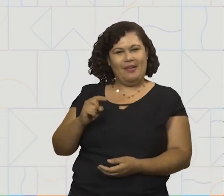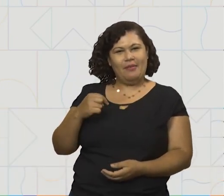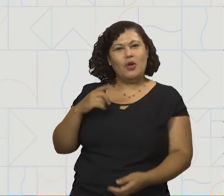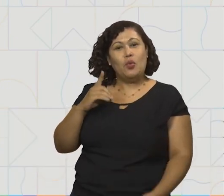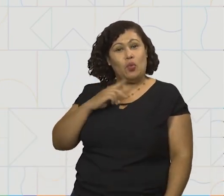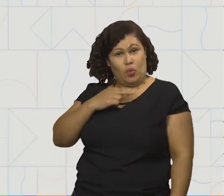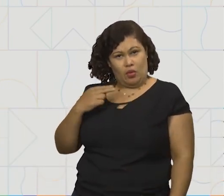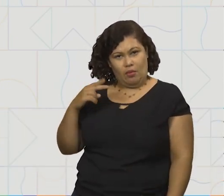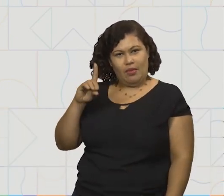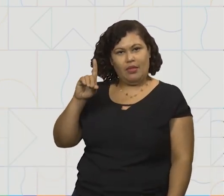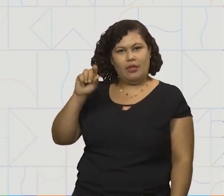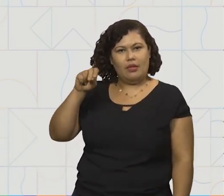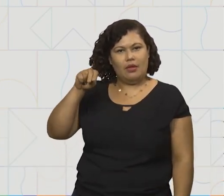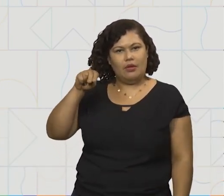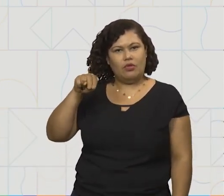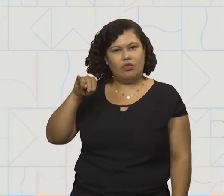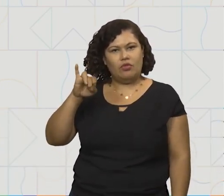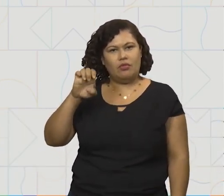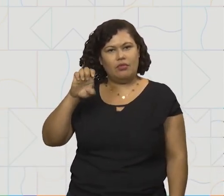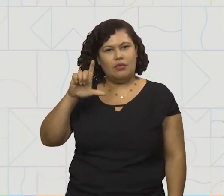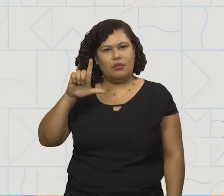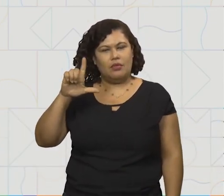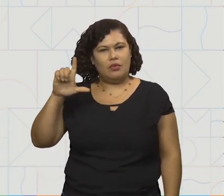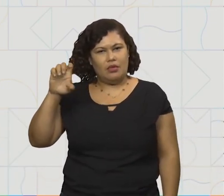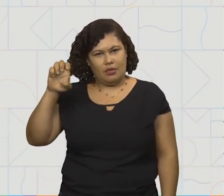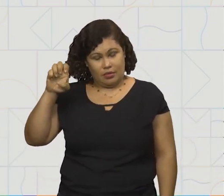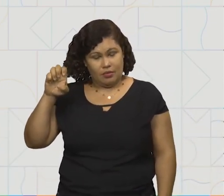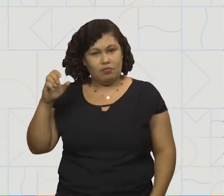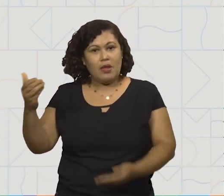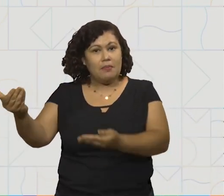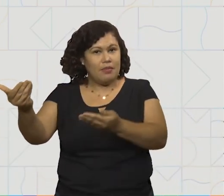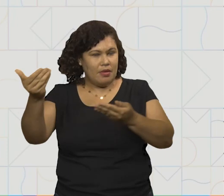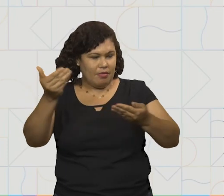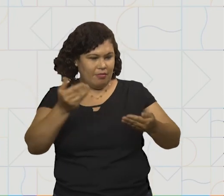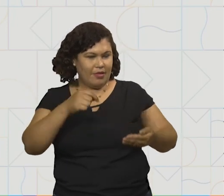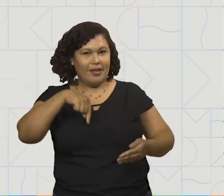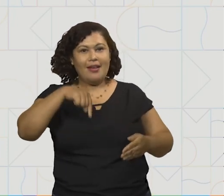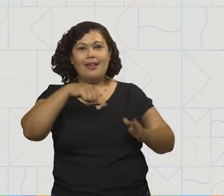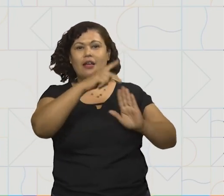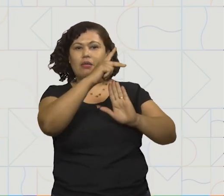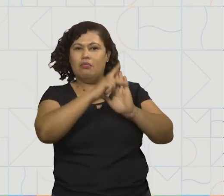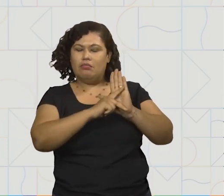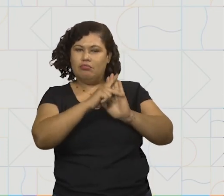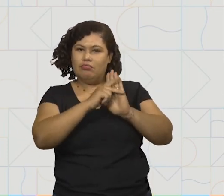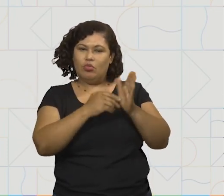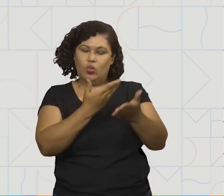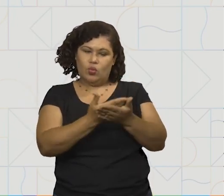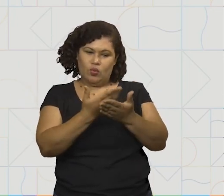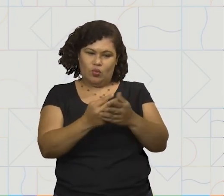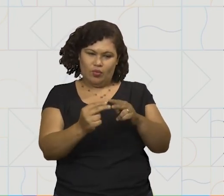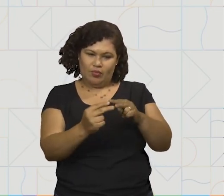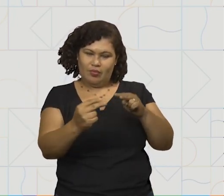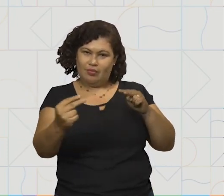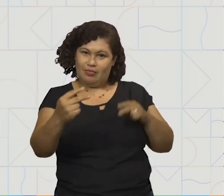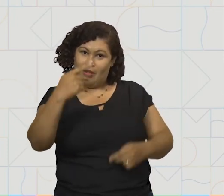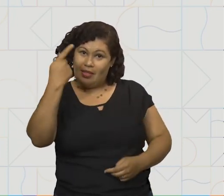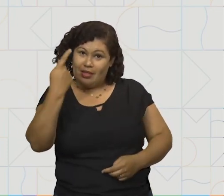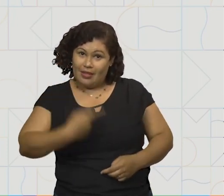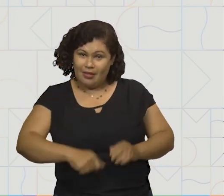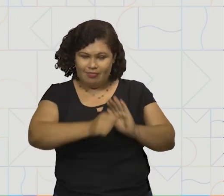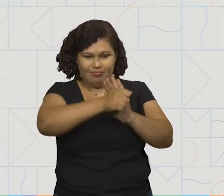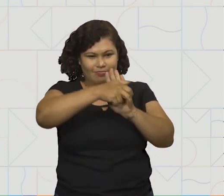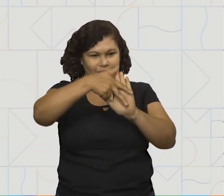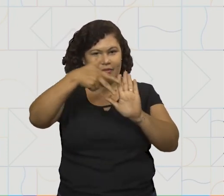Daniele Nunes. Seja muito bem-vindo ao projeto Aprender Além da Escola do Centro de Mídias e